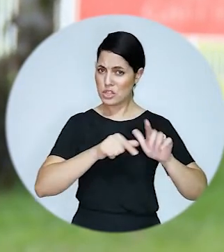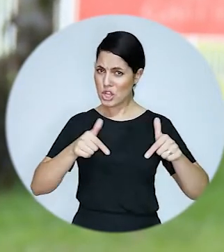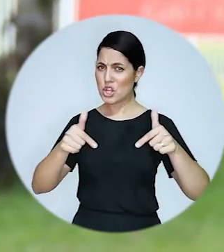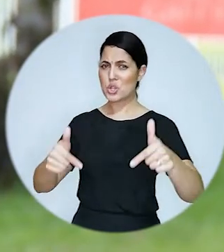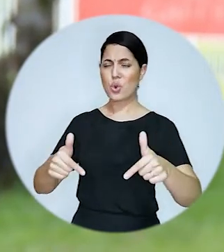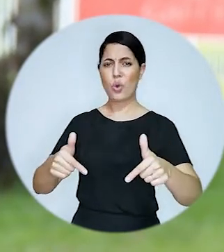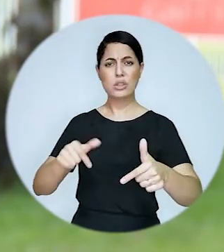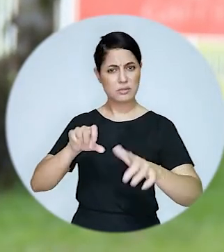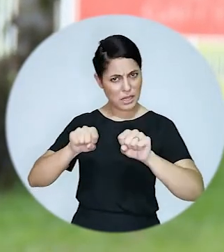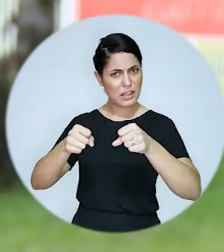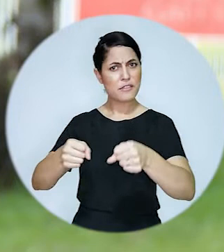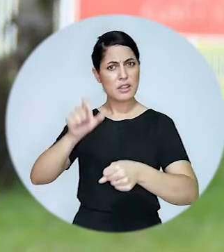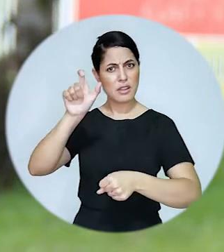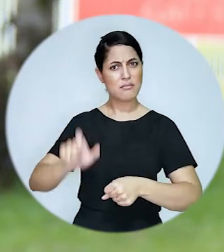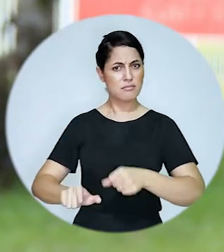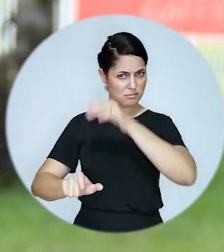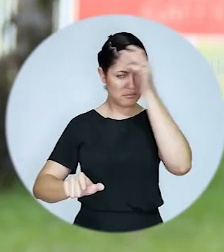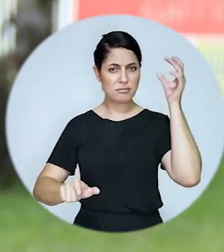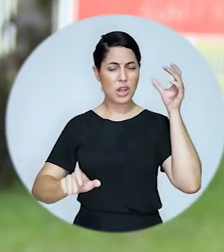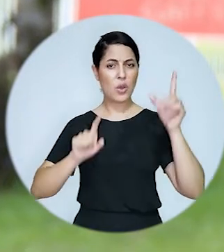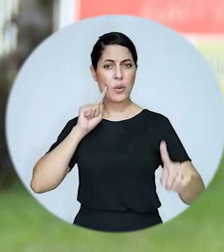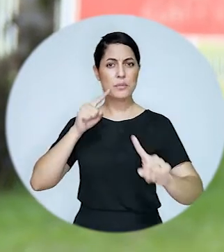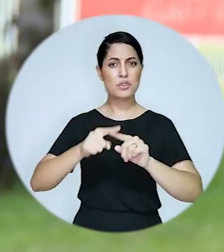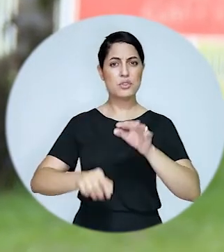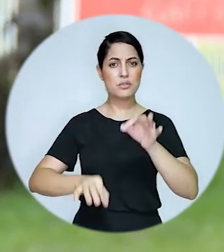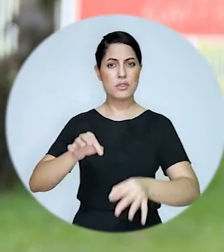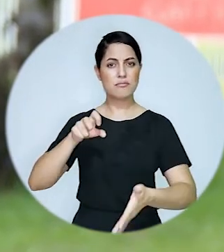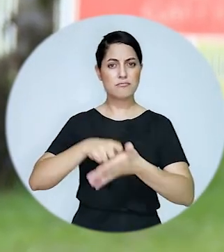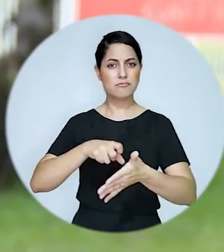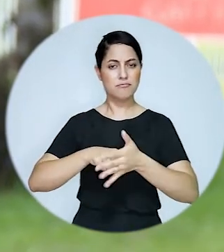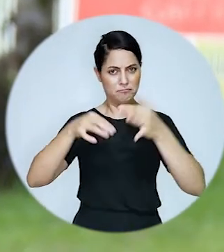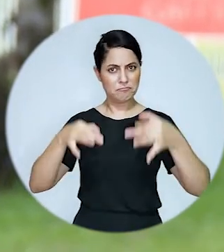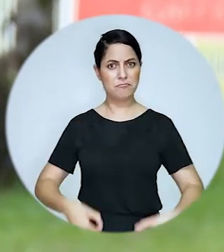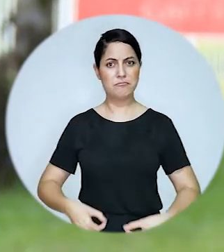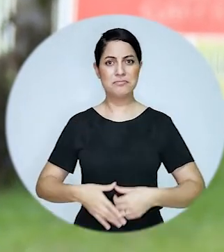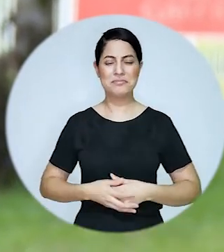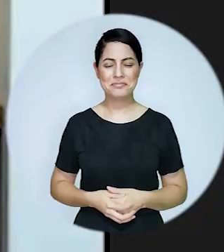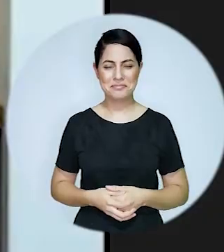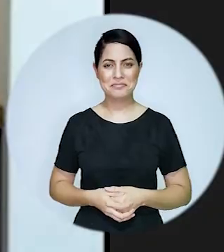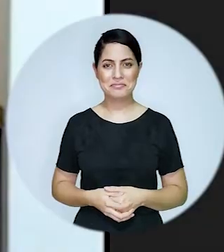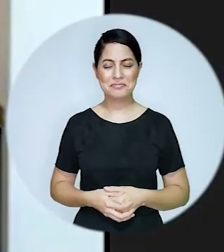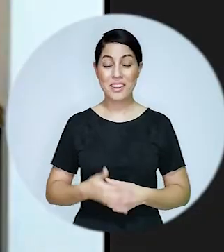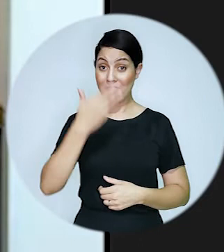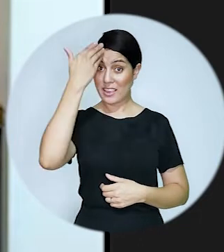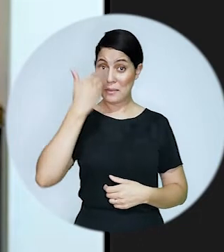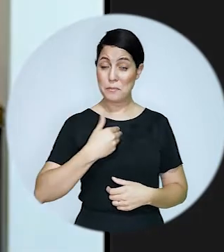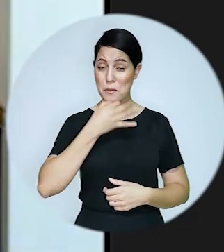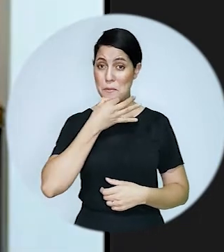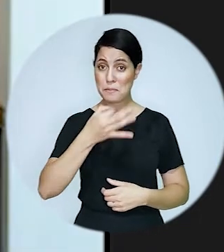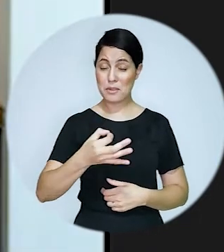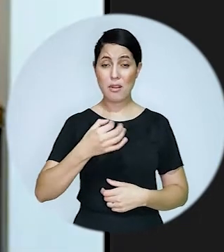impunidade de seus clientes mas conhecem a obrigação de alcançar uma sentença justa Eu considero eu a